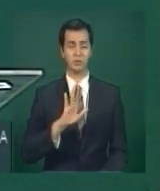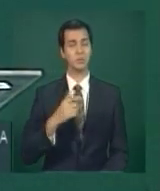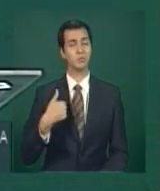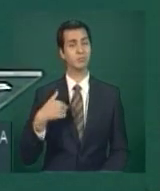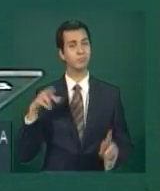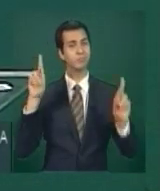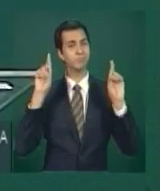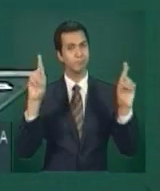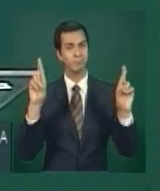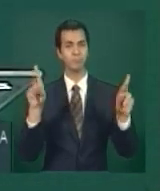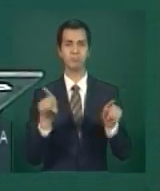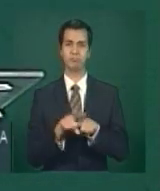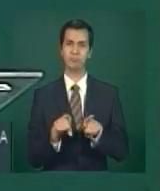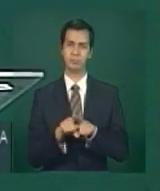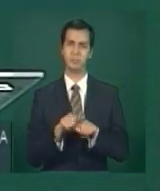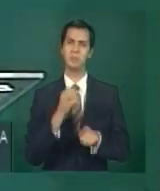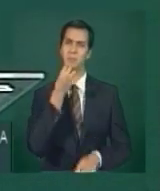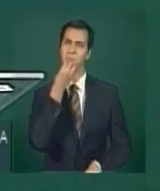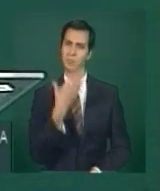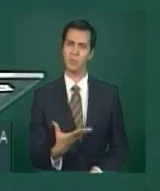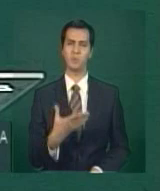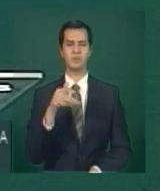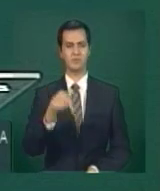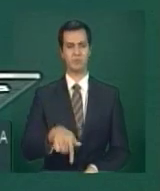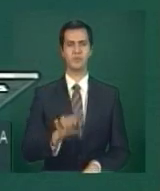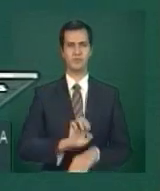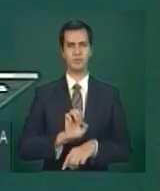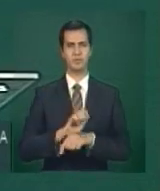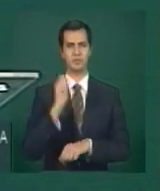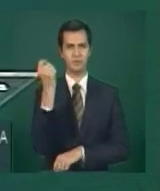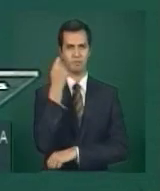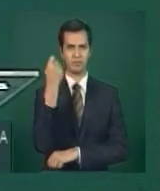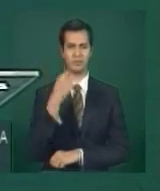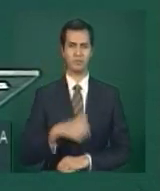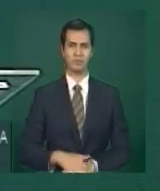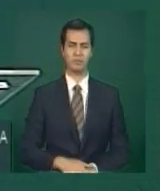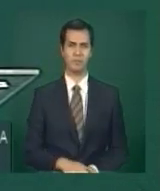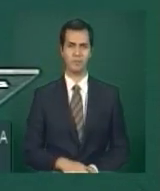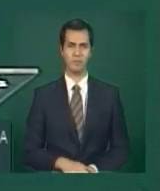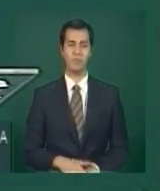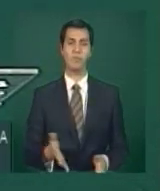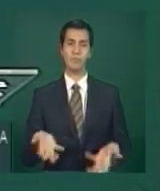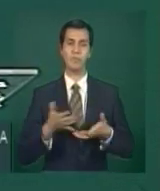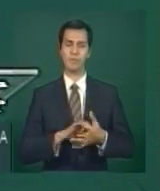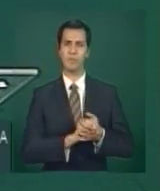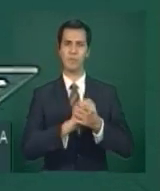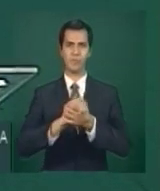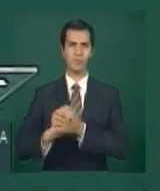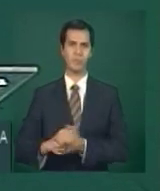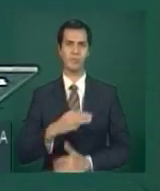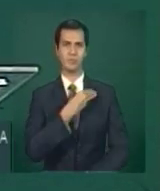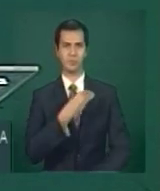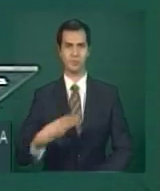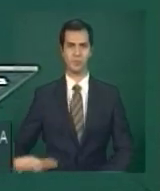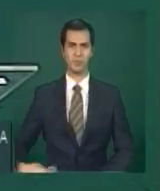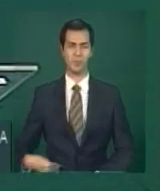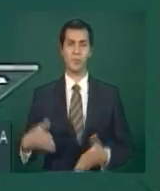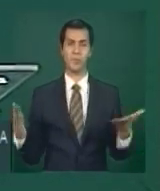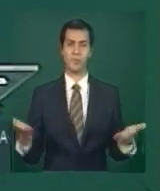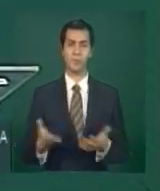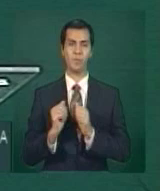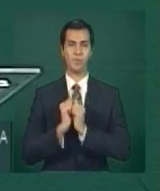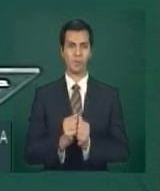sido muito importante para o Rio Grande do Sul. Queria cumprimentar os ministros de Estado que me acompanham hoje,